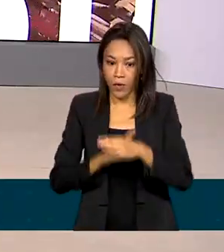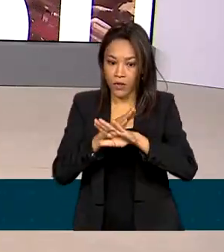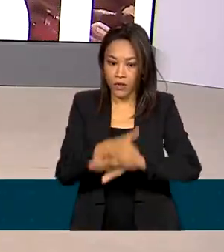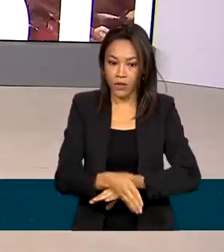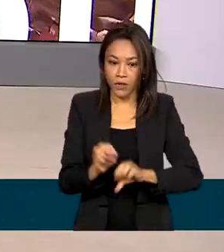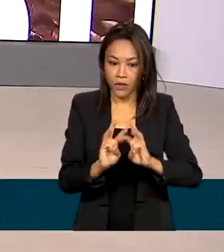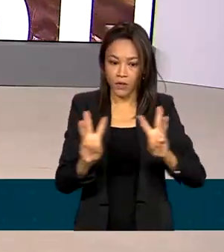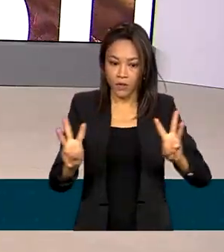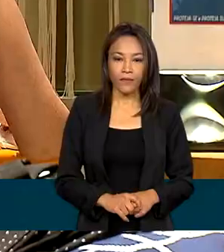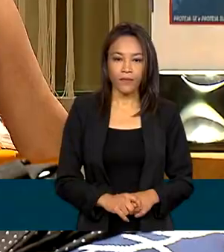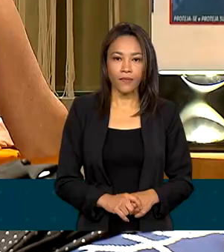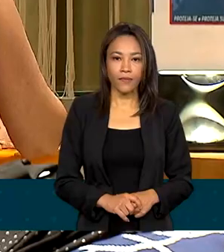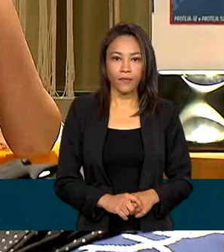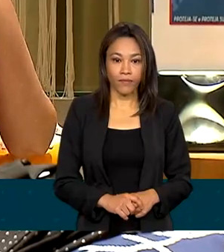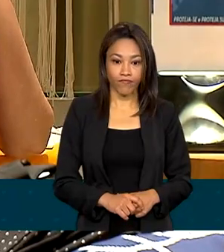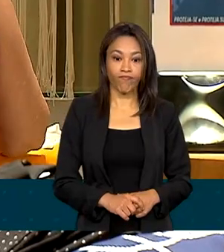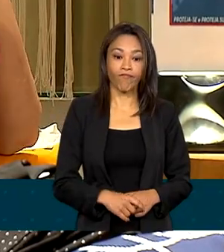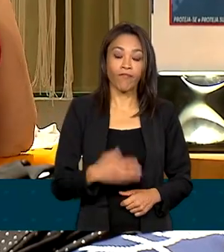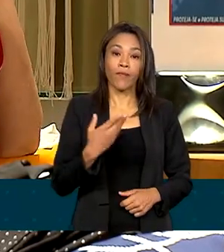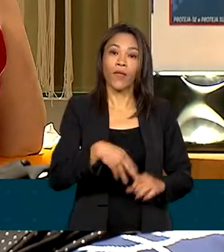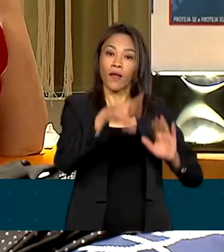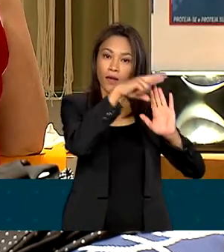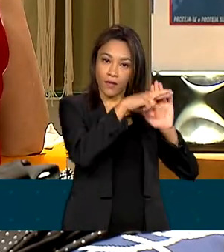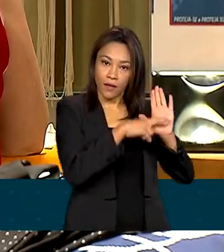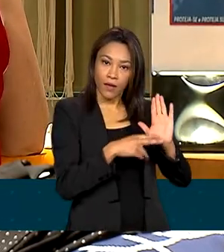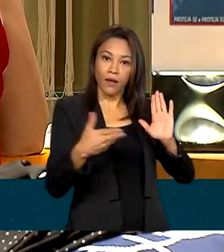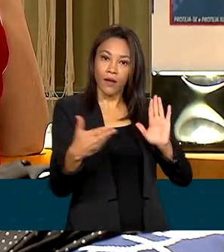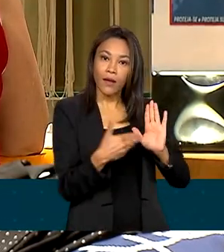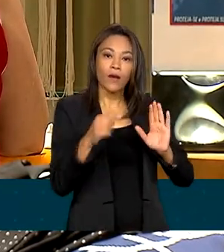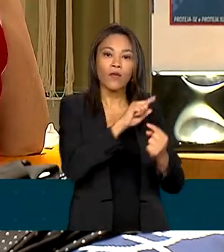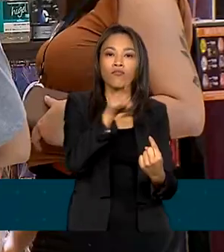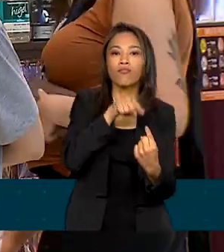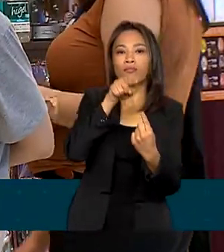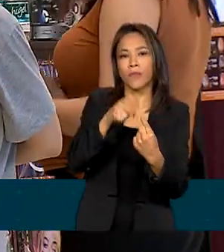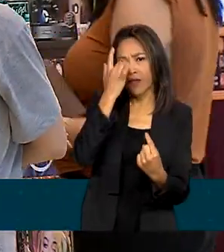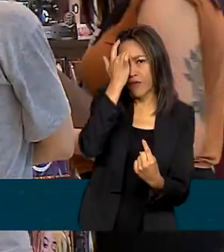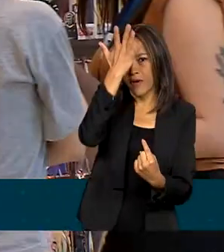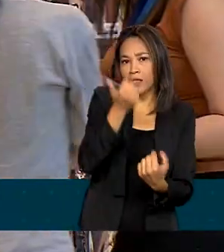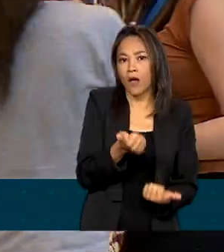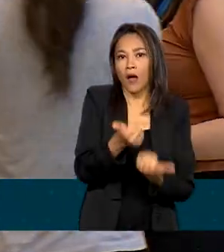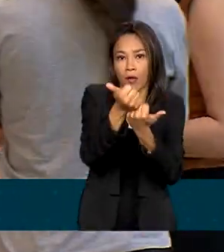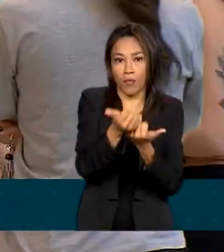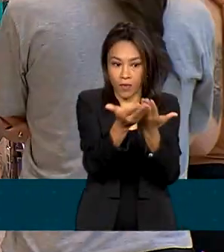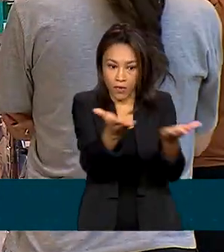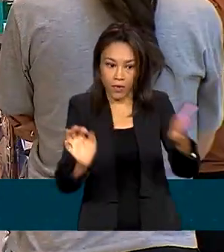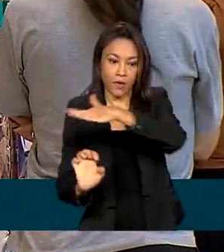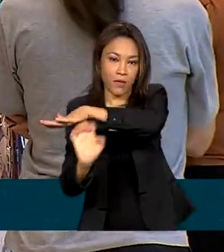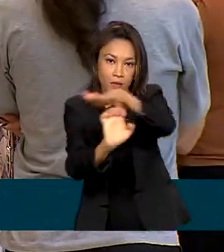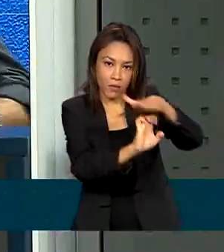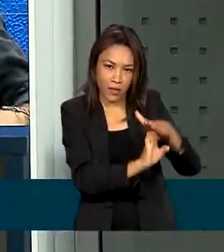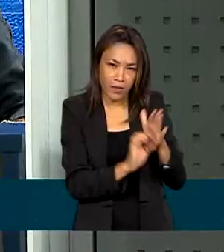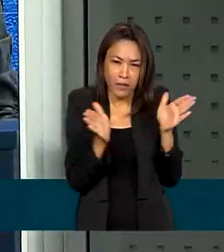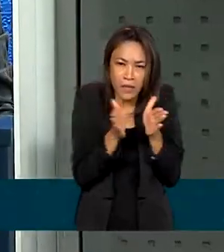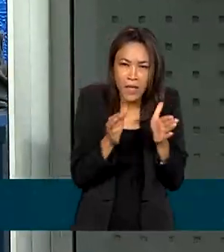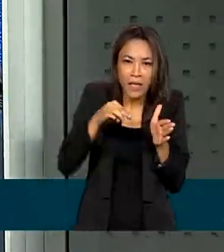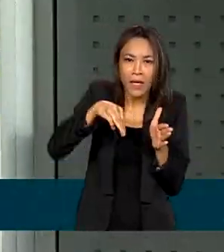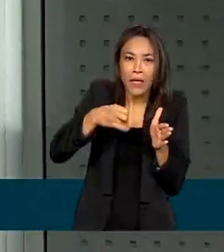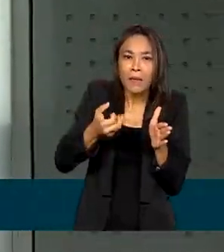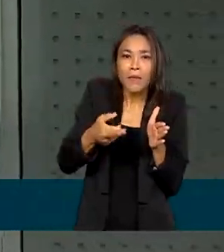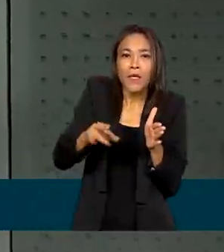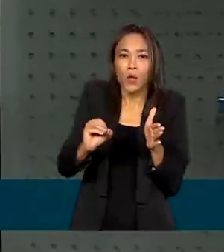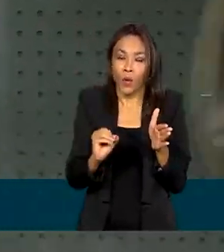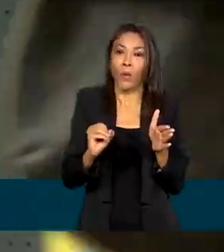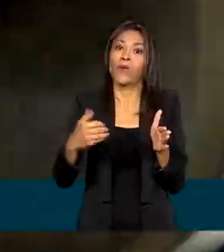Receita Federal. A medida pretende facilitar a vida do micro e pequeno empresário e, além deles, qualquer